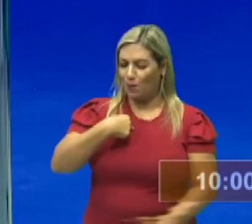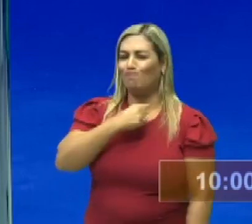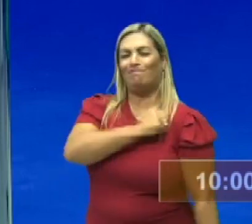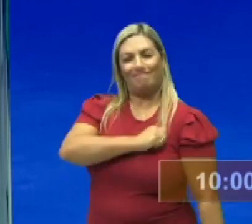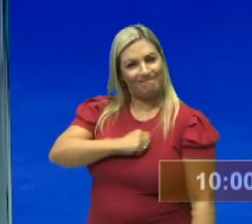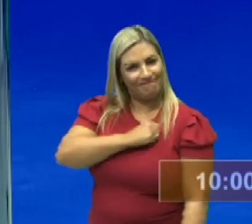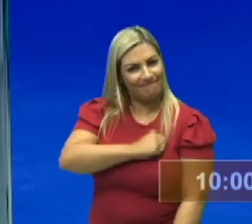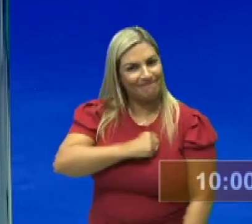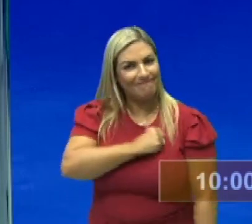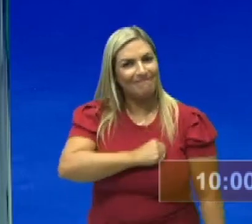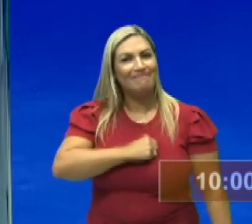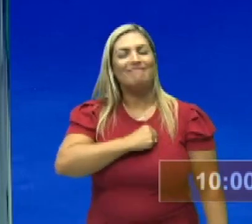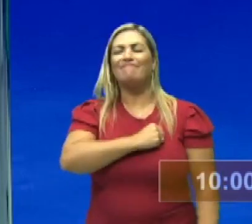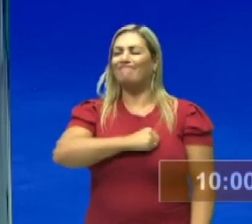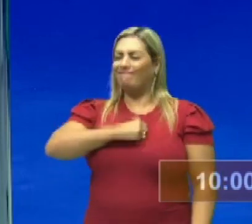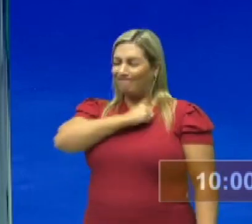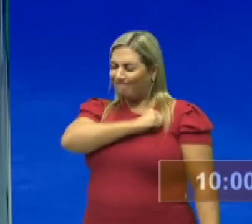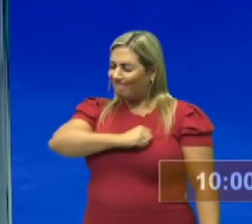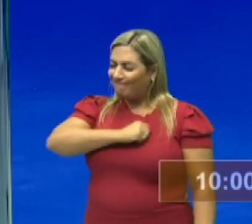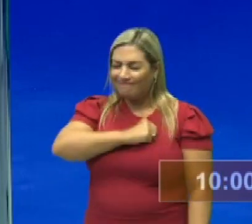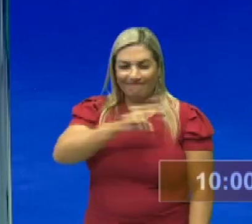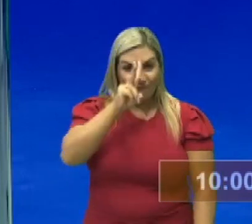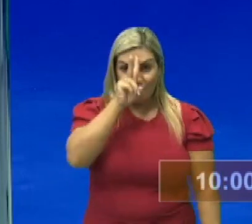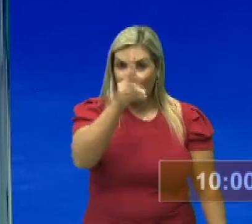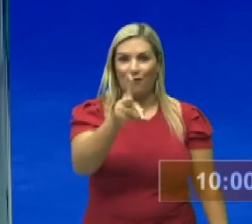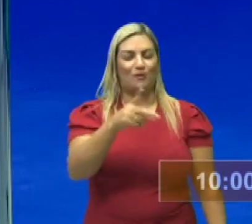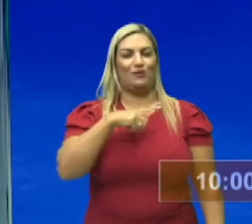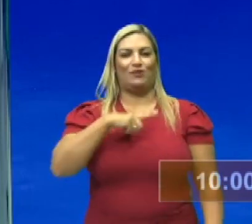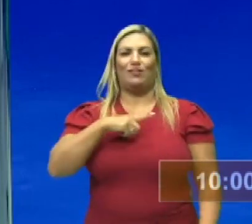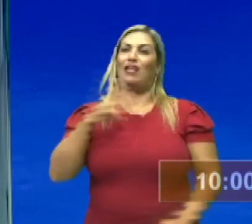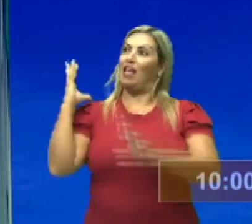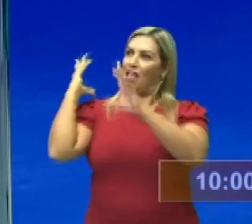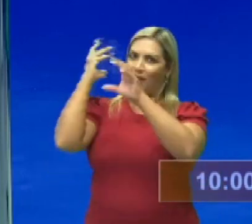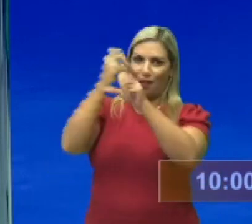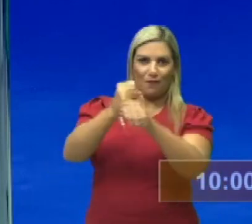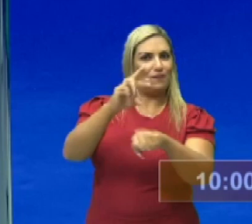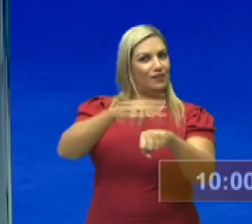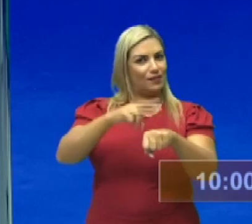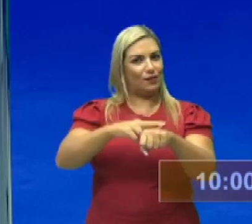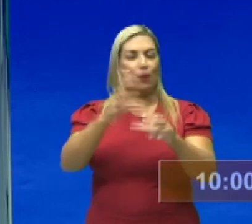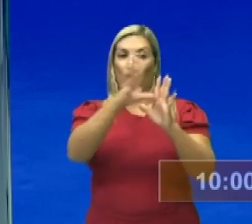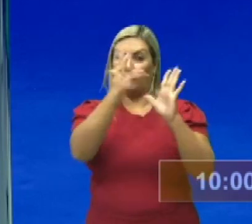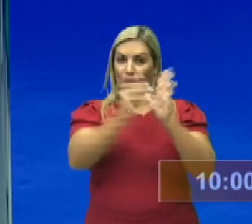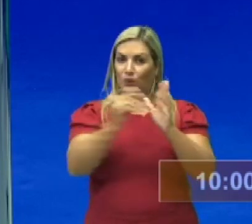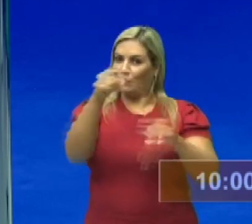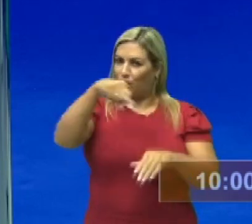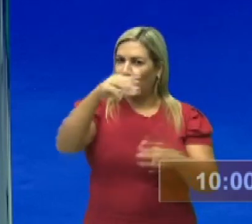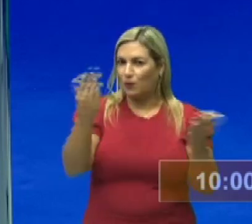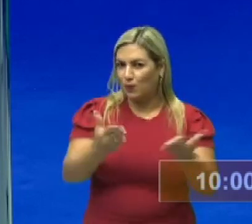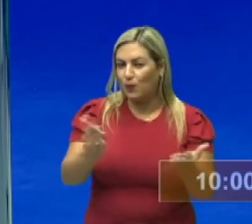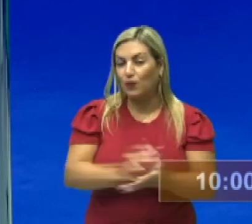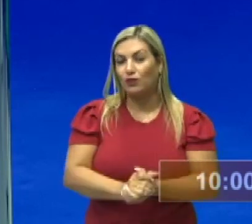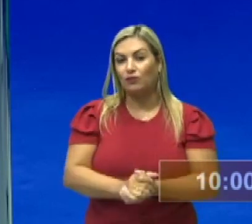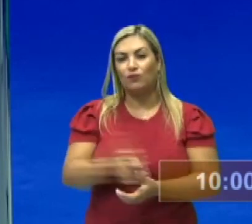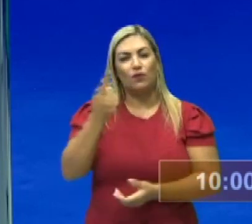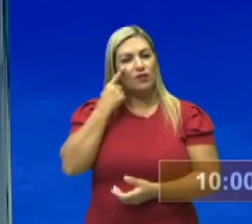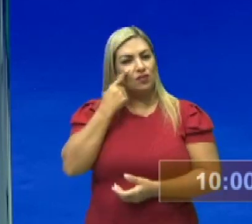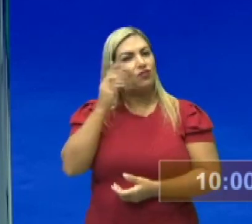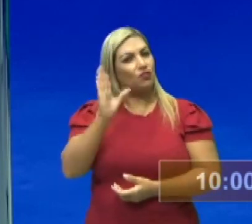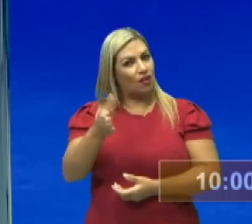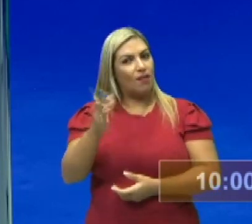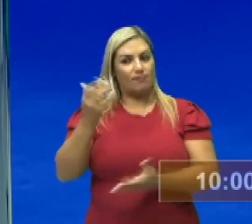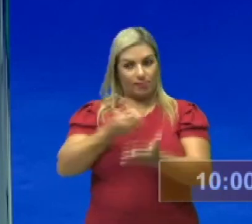assim, me matando de saudade e trouxe uma revisãozinha de conteúdo para vocês hoje. Vocês já viram no semestre